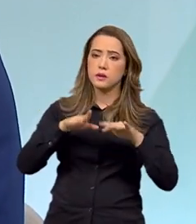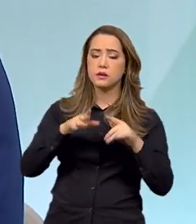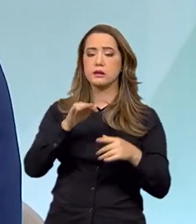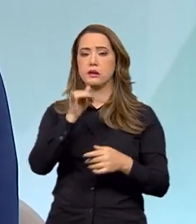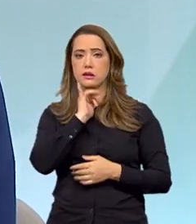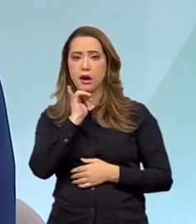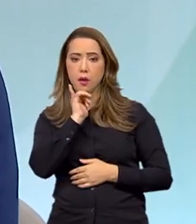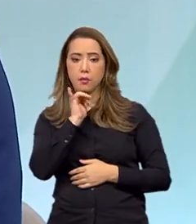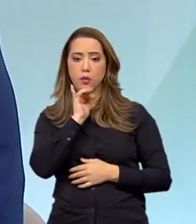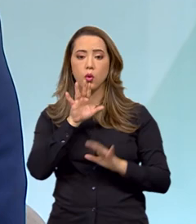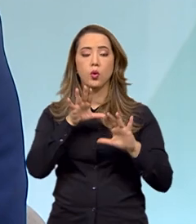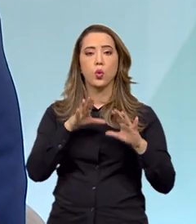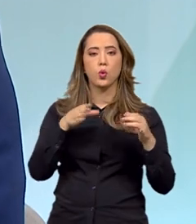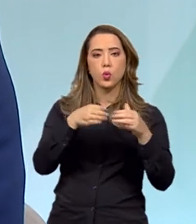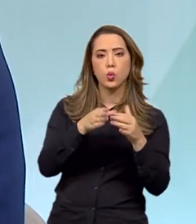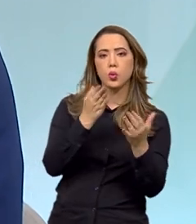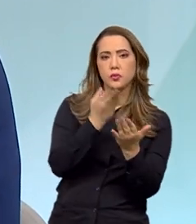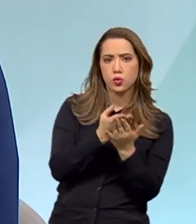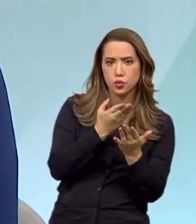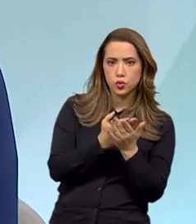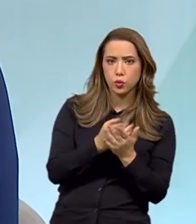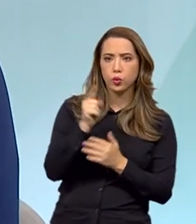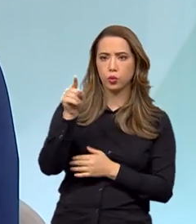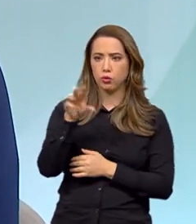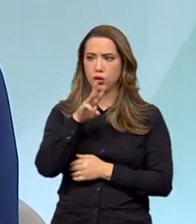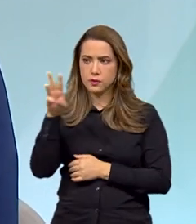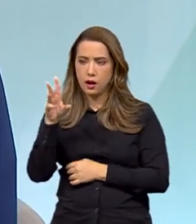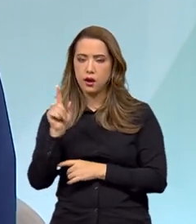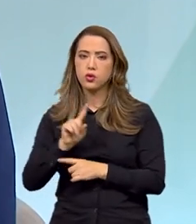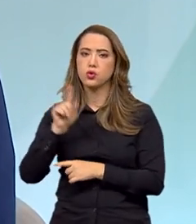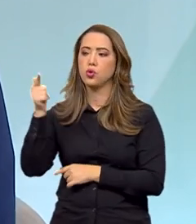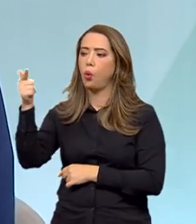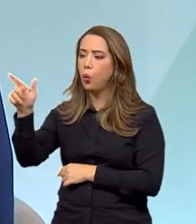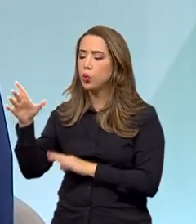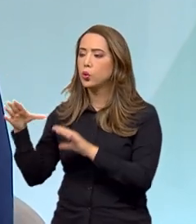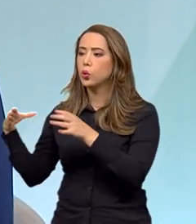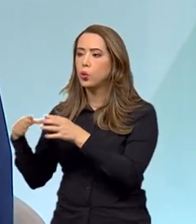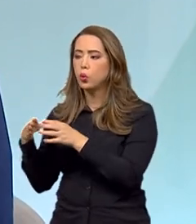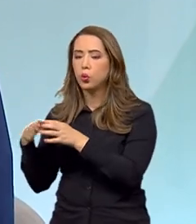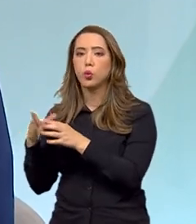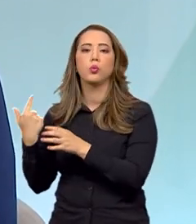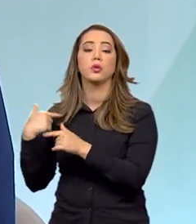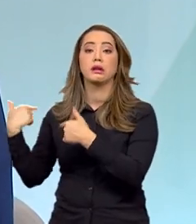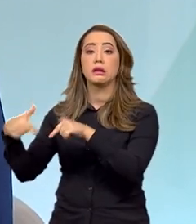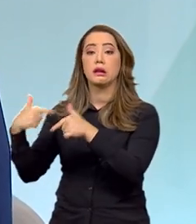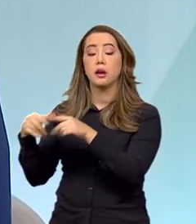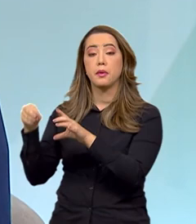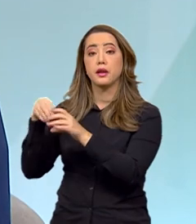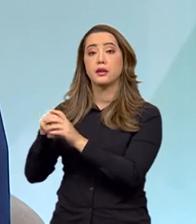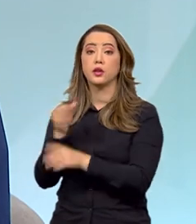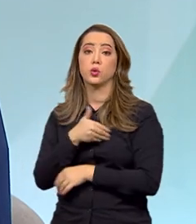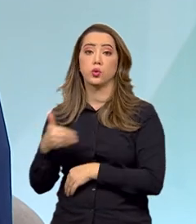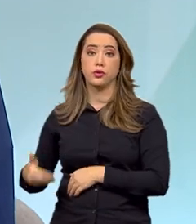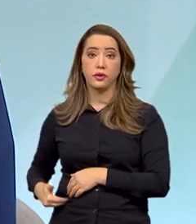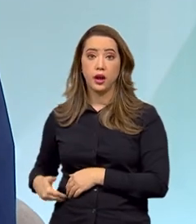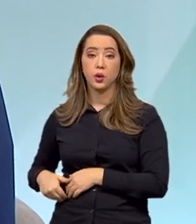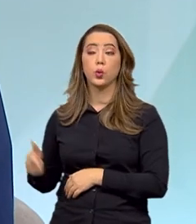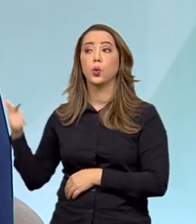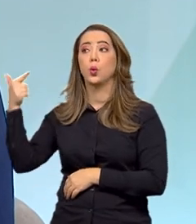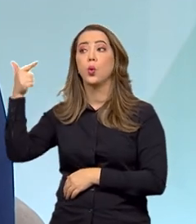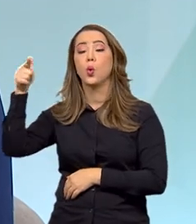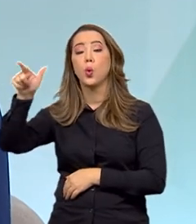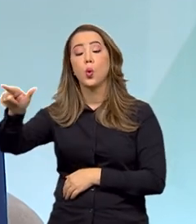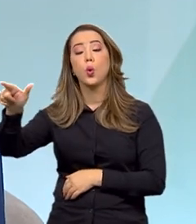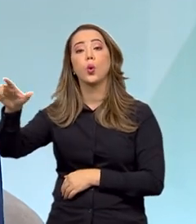um componente para o mundo acadêmico, vai ter um componente para os atores do sistema de garantia de direitos, que a gente fala na política da criança, e